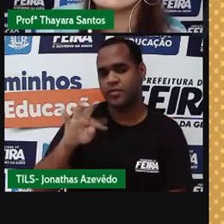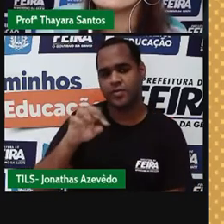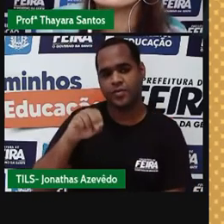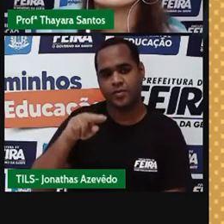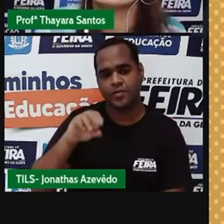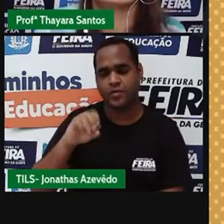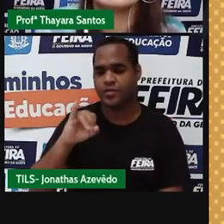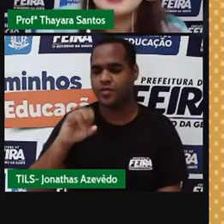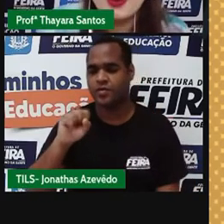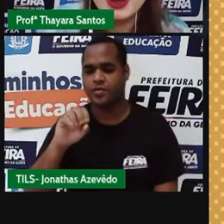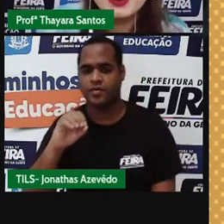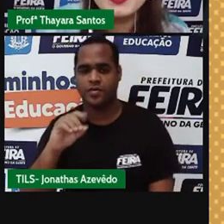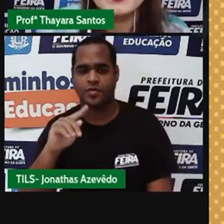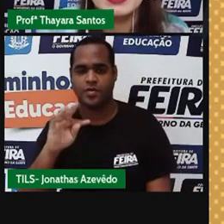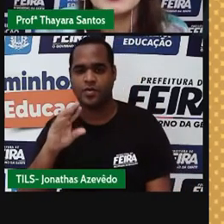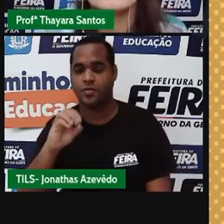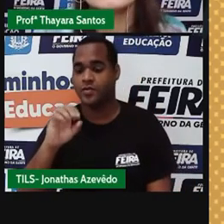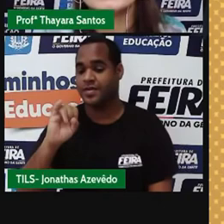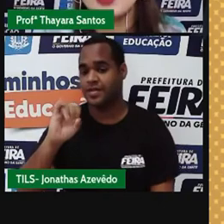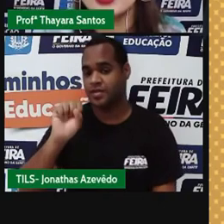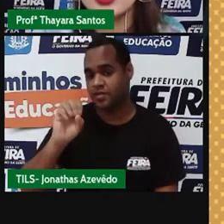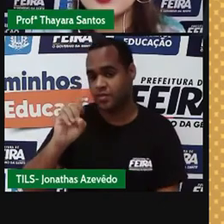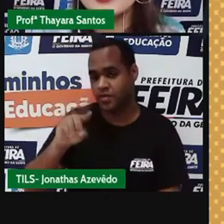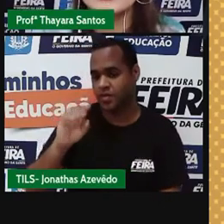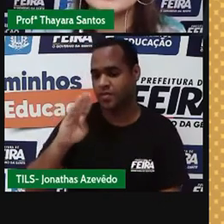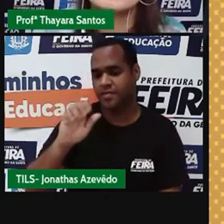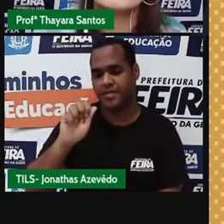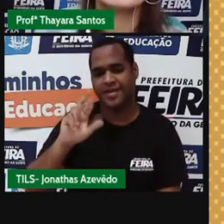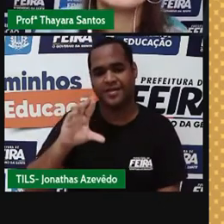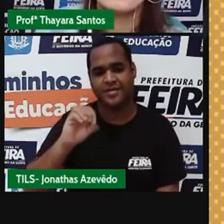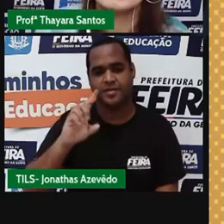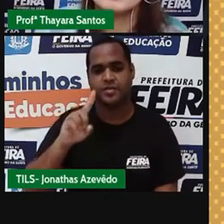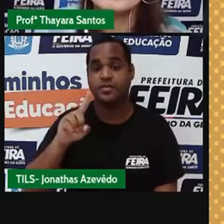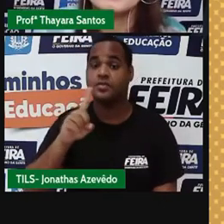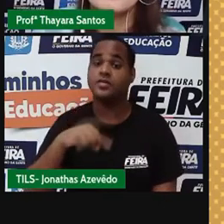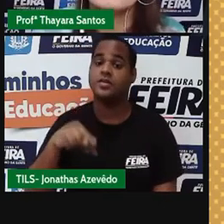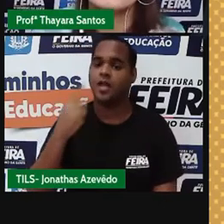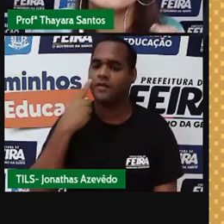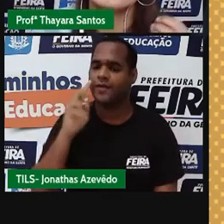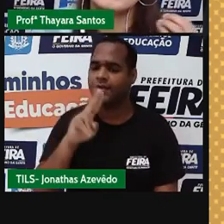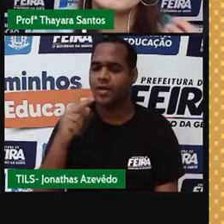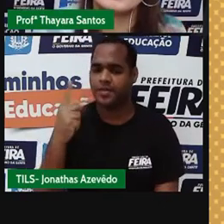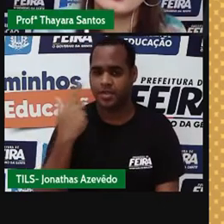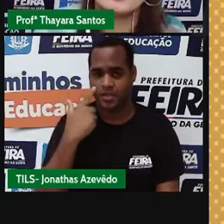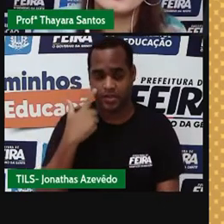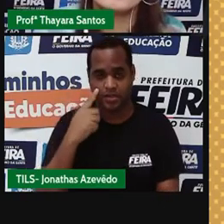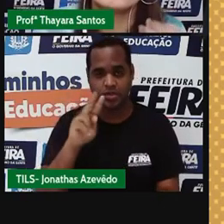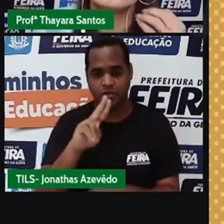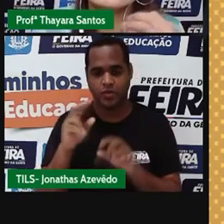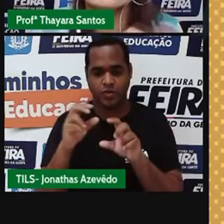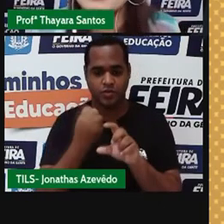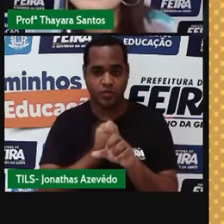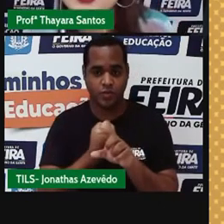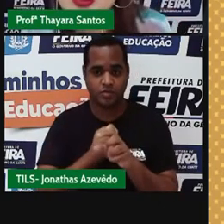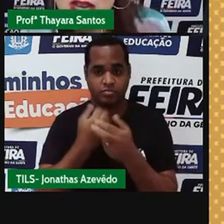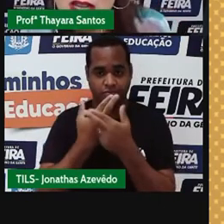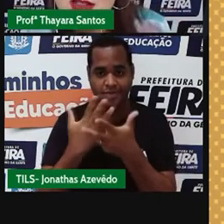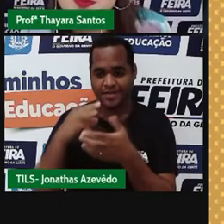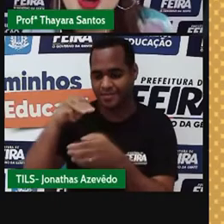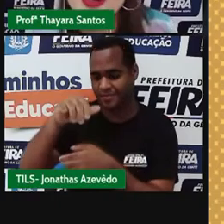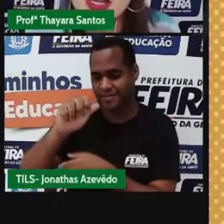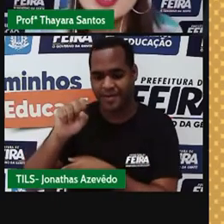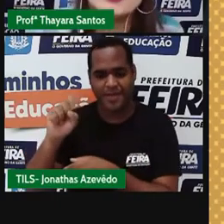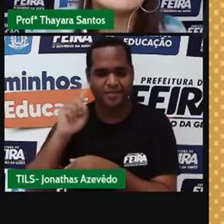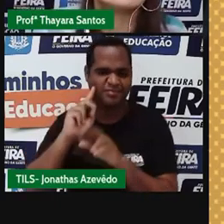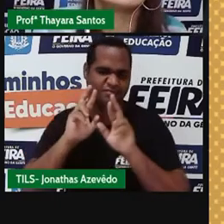isótopos e os isóbaros. Os isótonos, a gente disse que são átomos que possuem número atômico e número de massa diferentes.